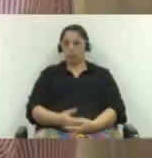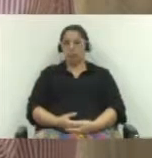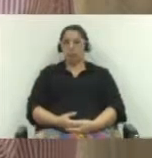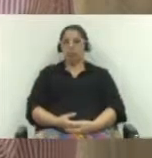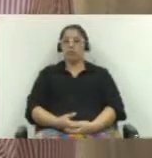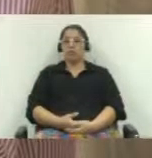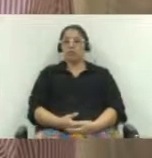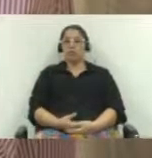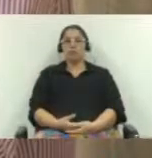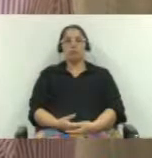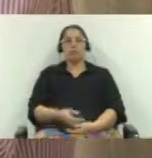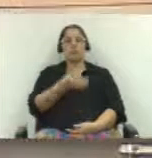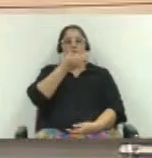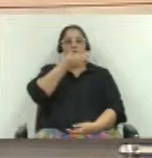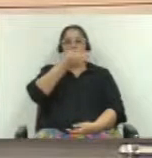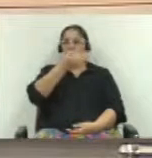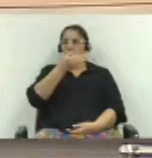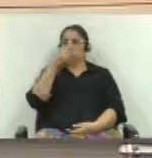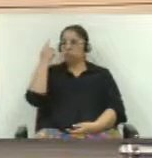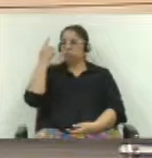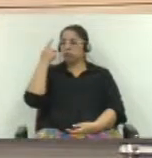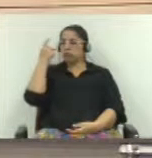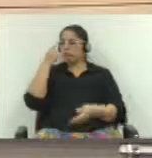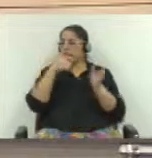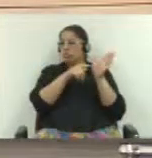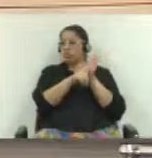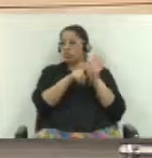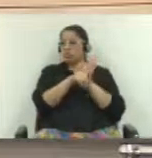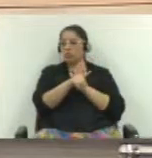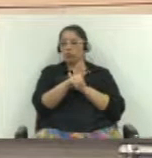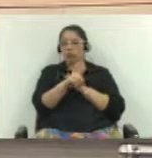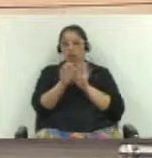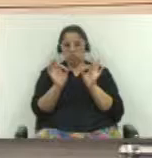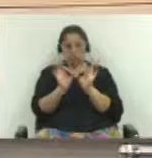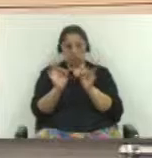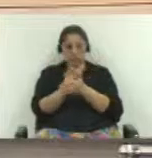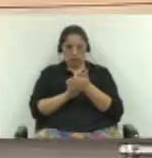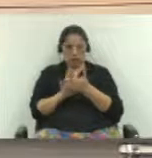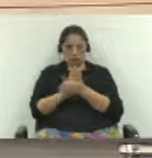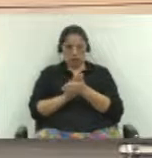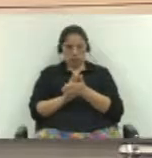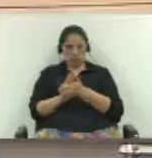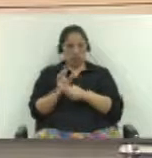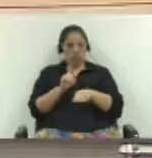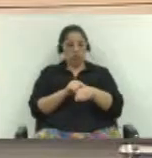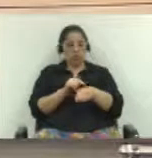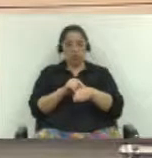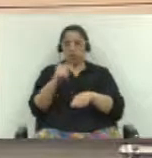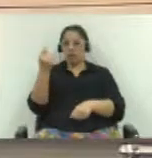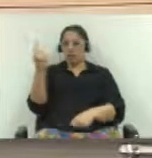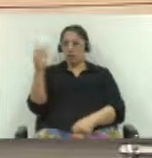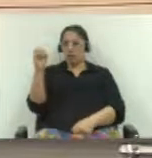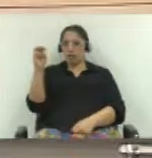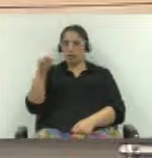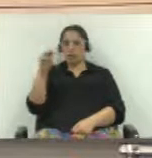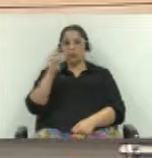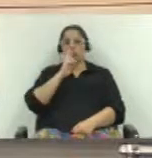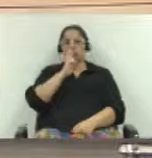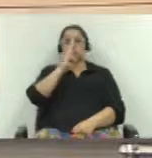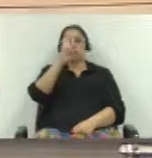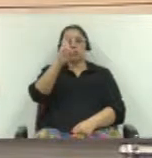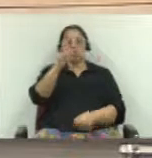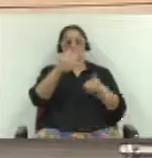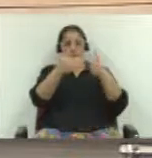pelas instituições e pelos médicos da cidade de Limeira. Muito obrigado. Obrigado, vereador. Mais algum vereador tem alguma